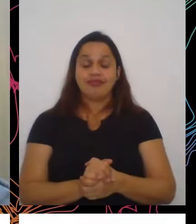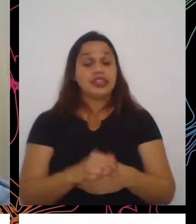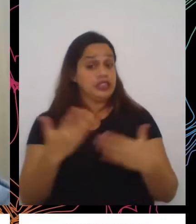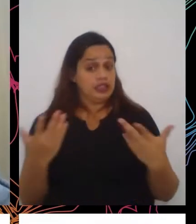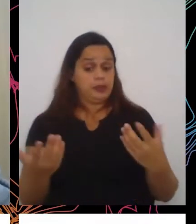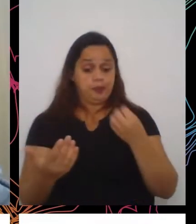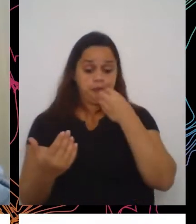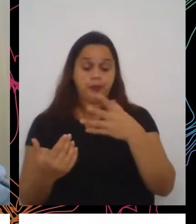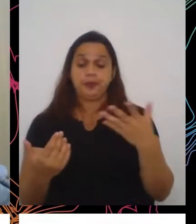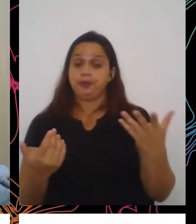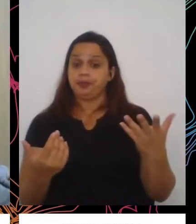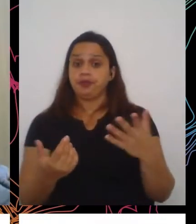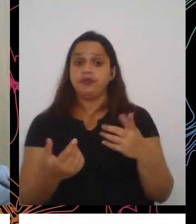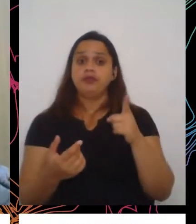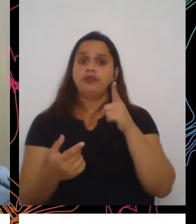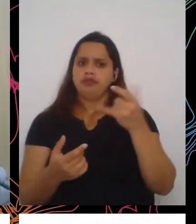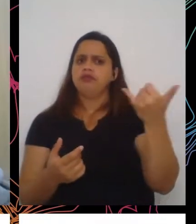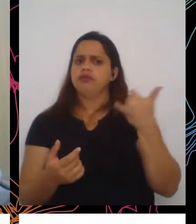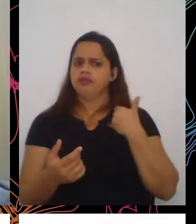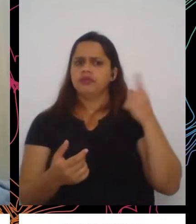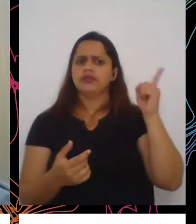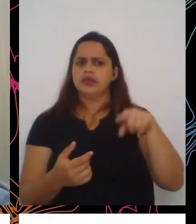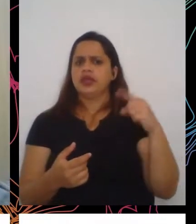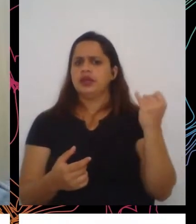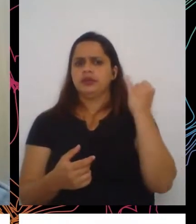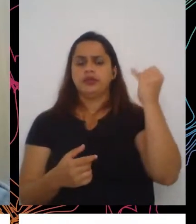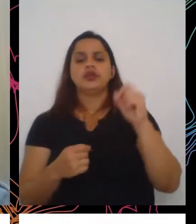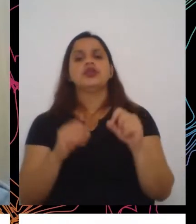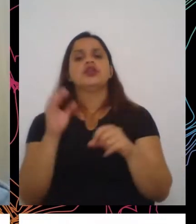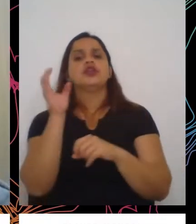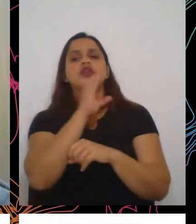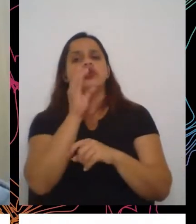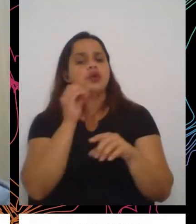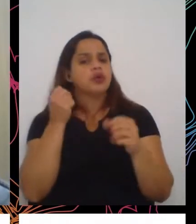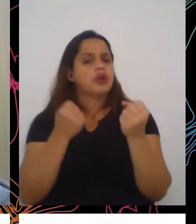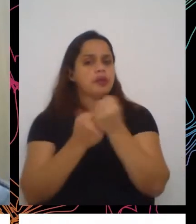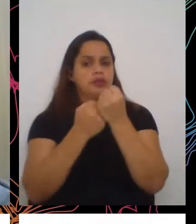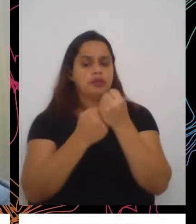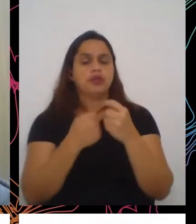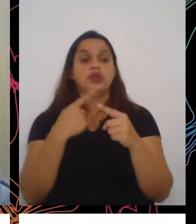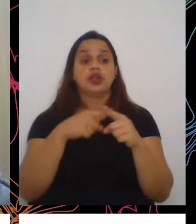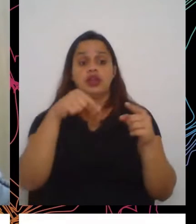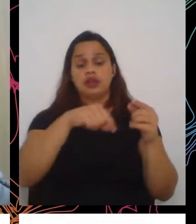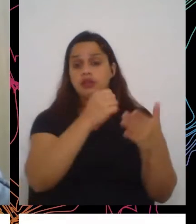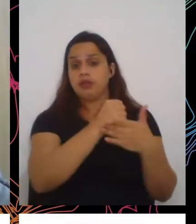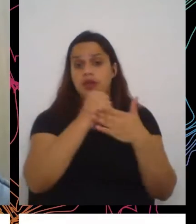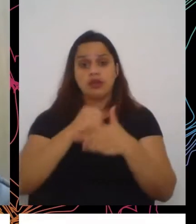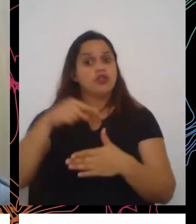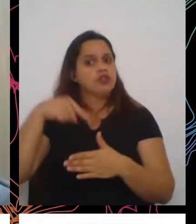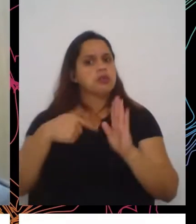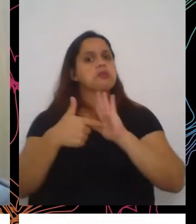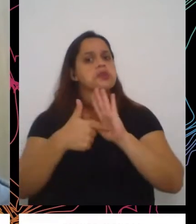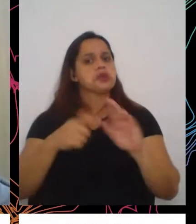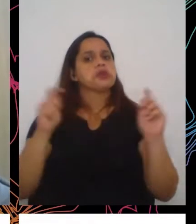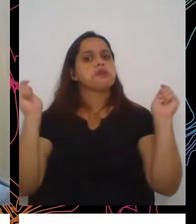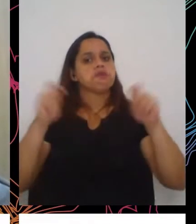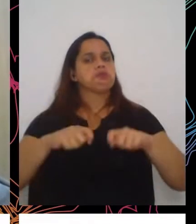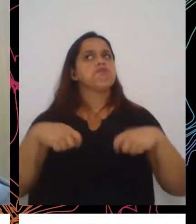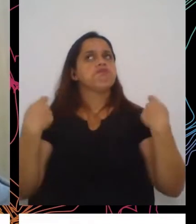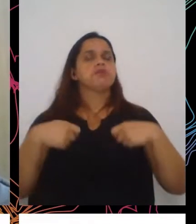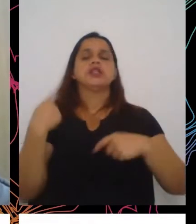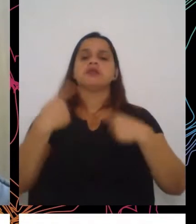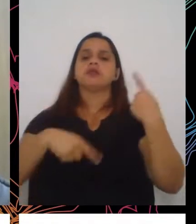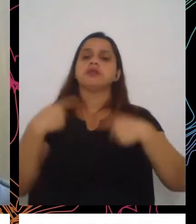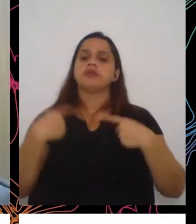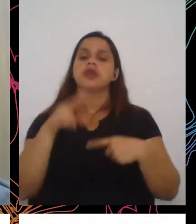isso que tu disseste, né, sobre a questão do auxílio emergencial e o quanto ele trouxe para o Brasil a necessidade de um debate. Eu ouvi a